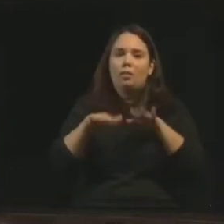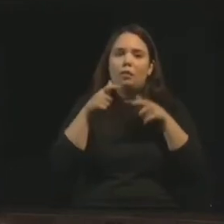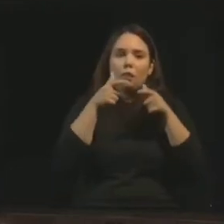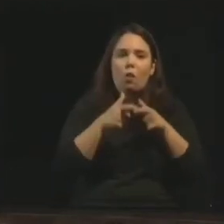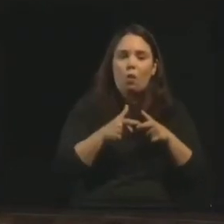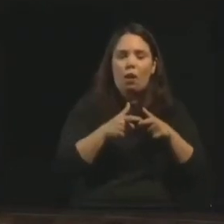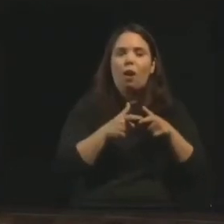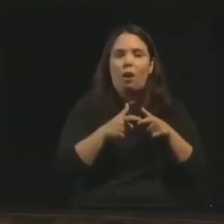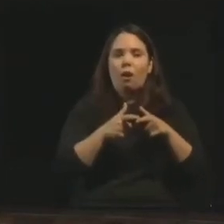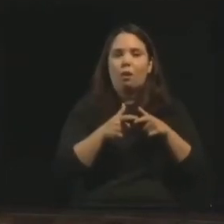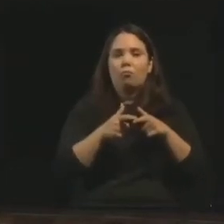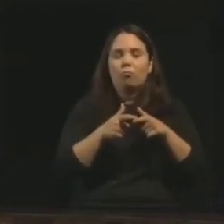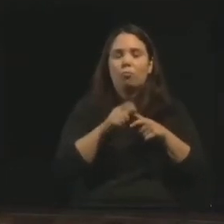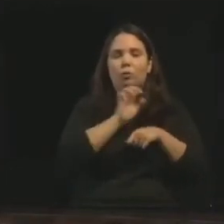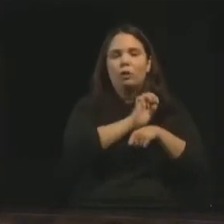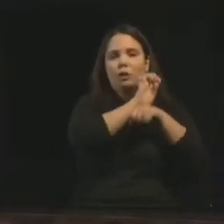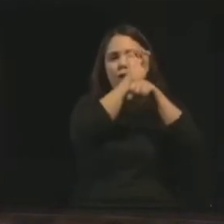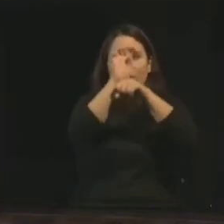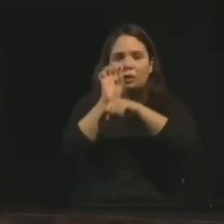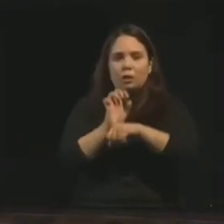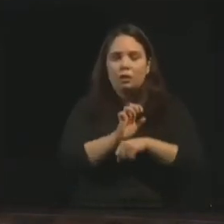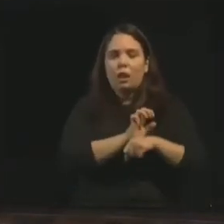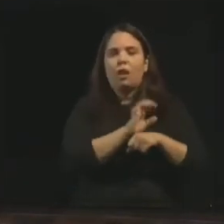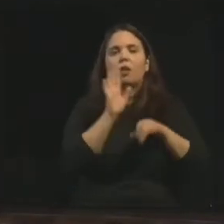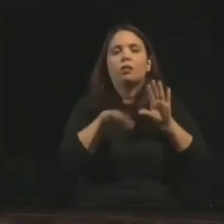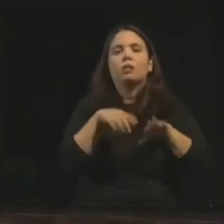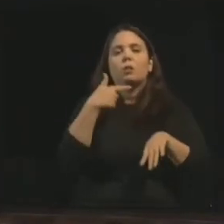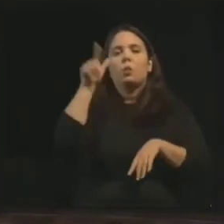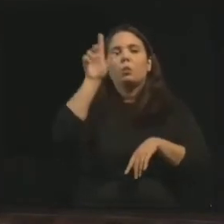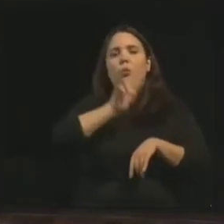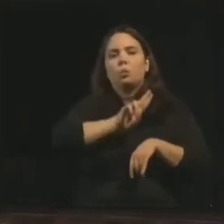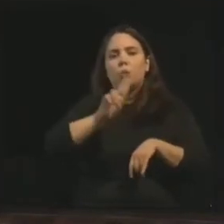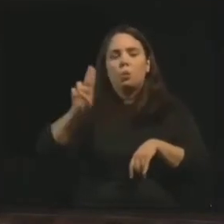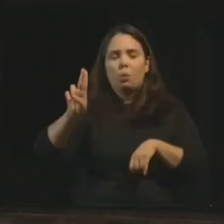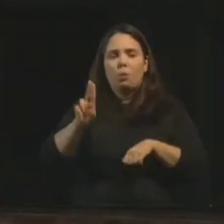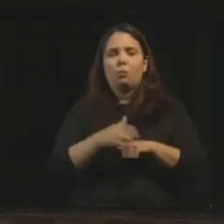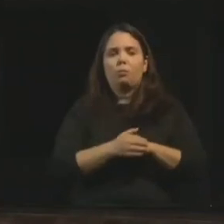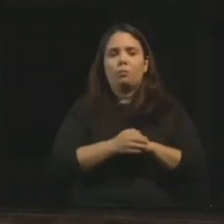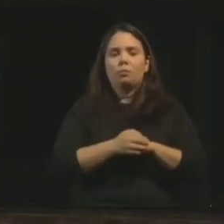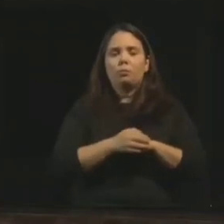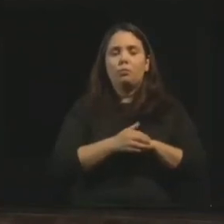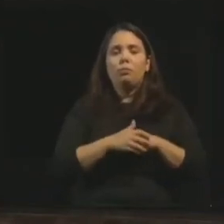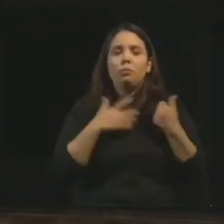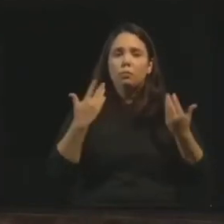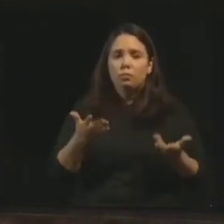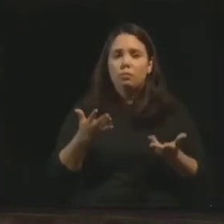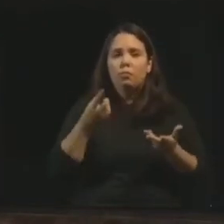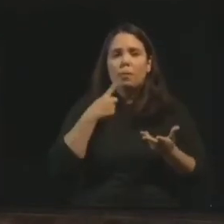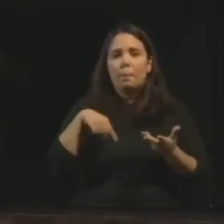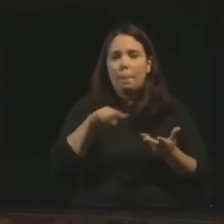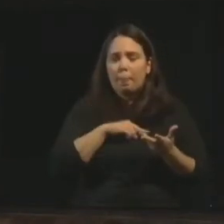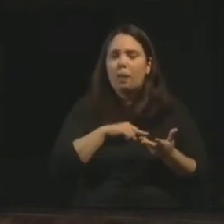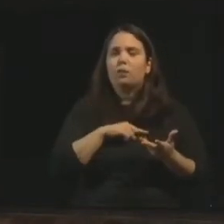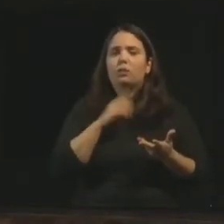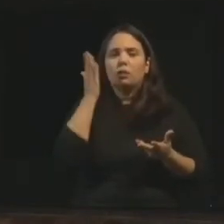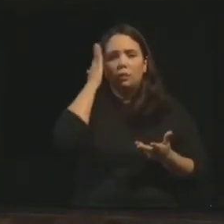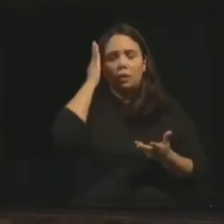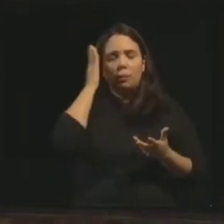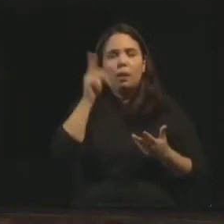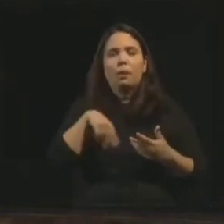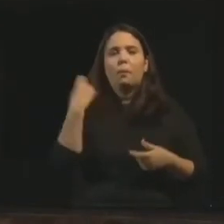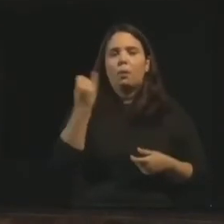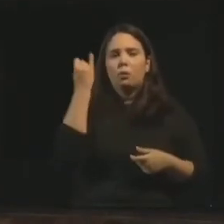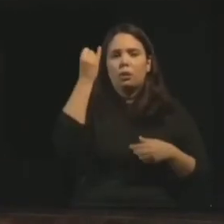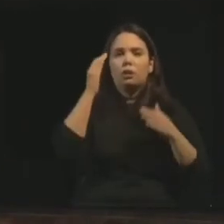nome de federação, chama-se União, Espírita Mineira, por exemplo. Então, a gente tem, é importante que as